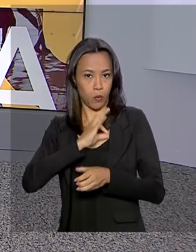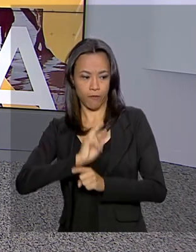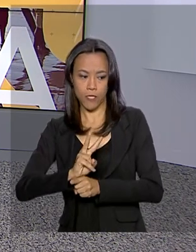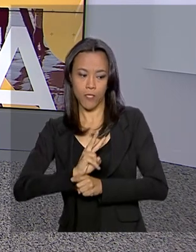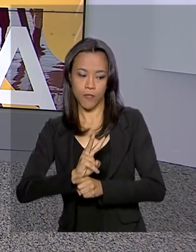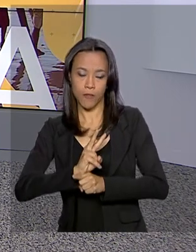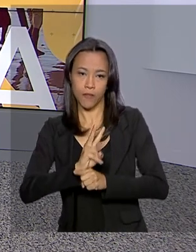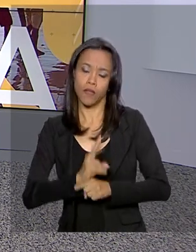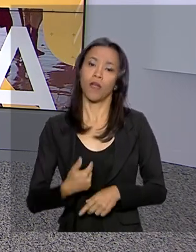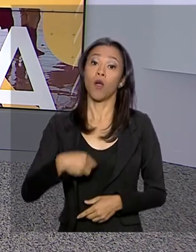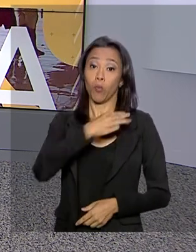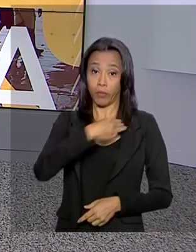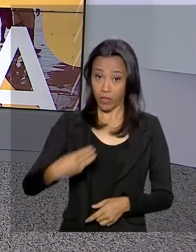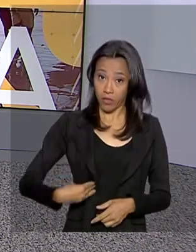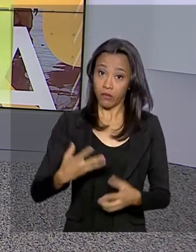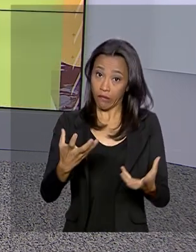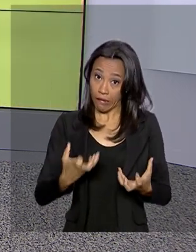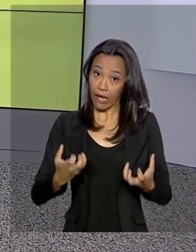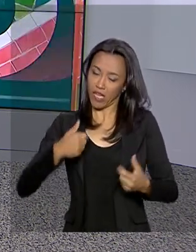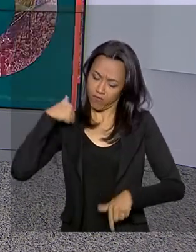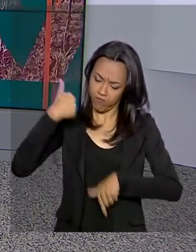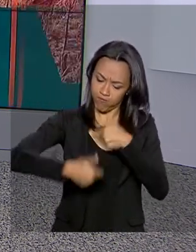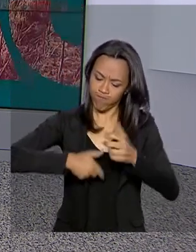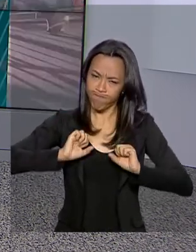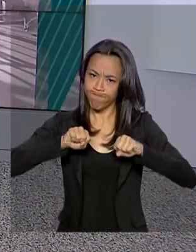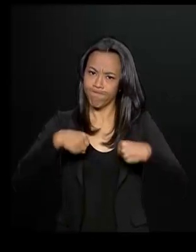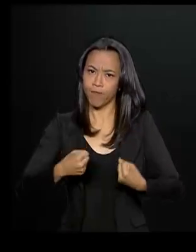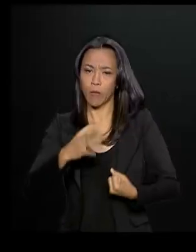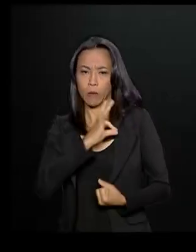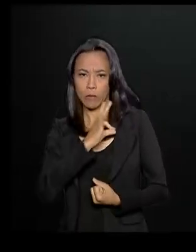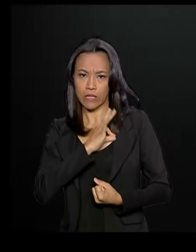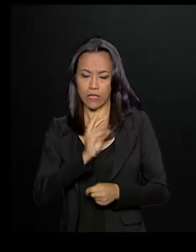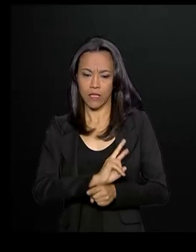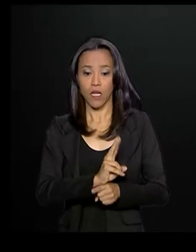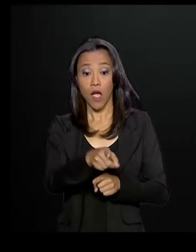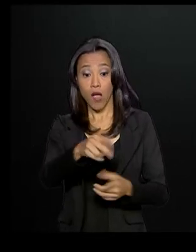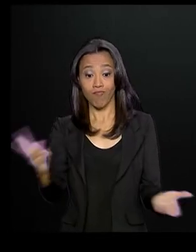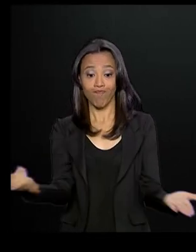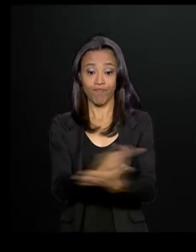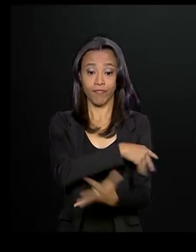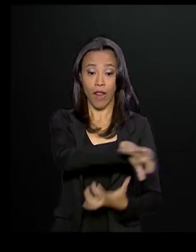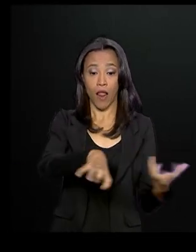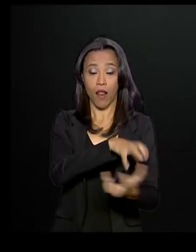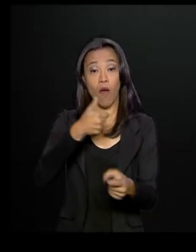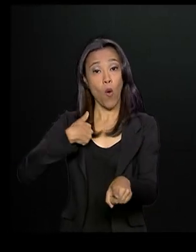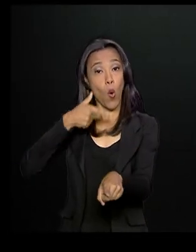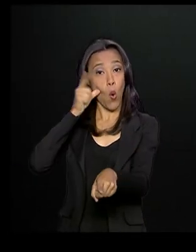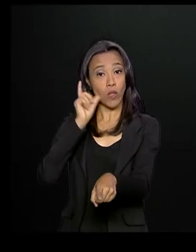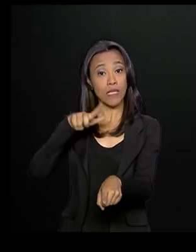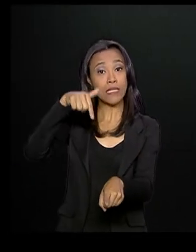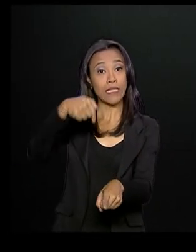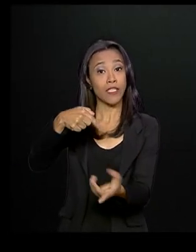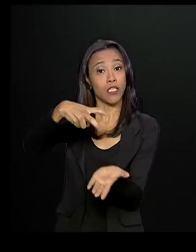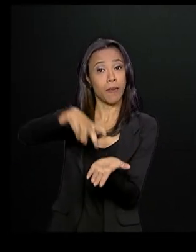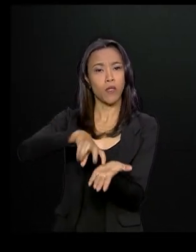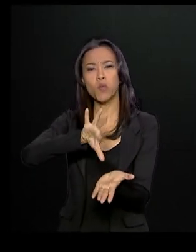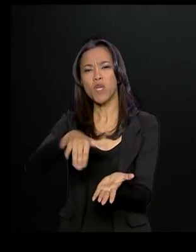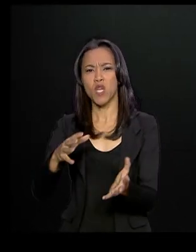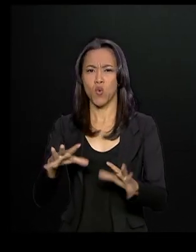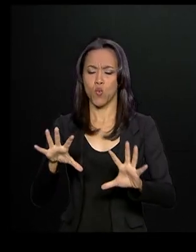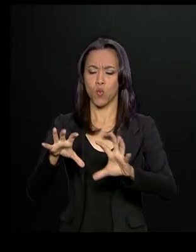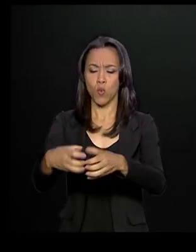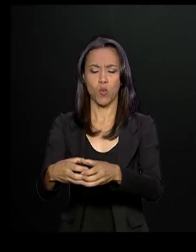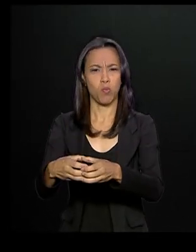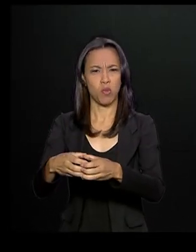a intensificação do trabalho de inteligência policial. A rebelião começou ontem por volta das 7 horas da manhã, quando um grupo de